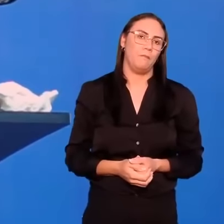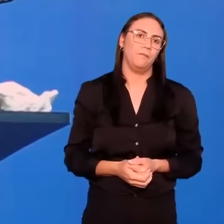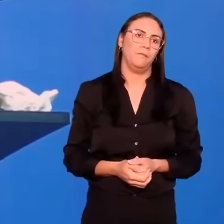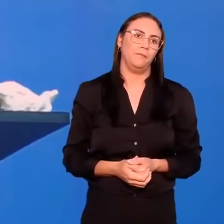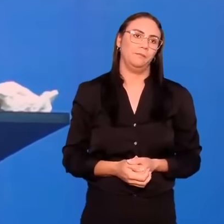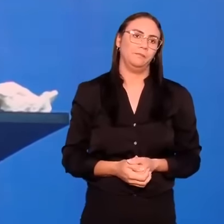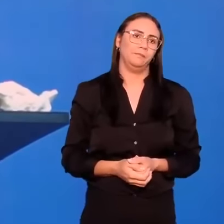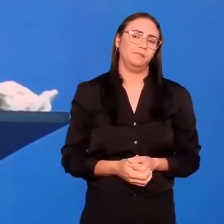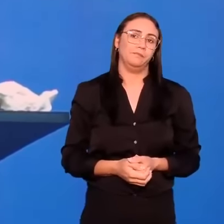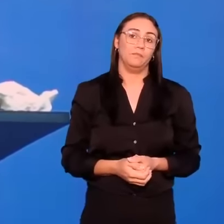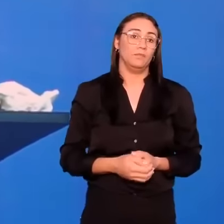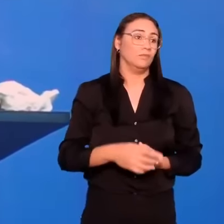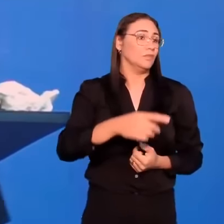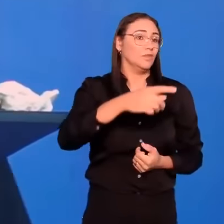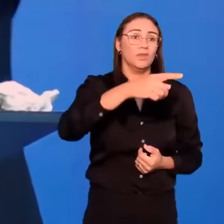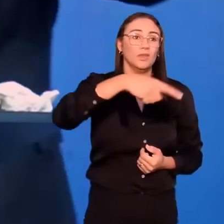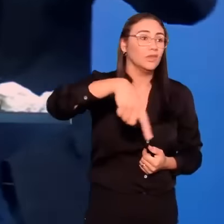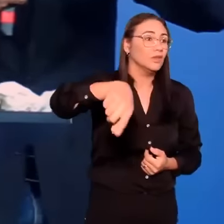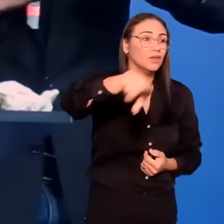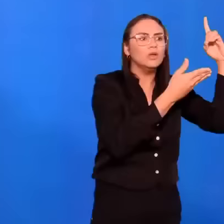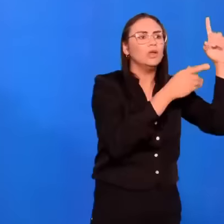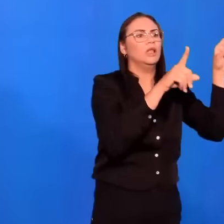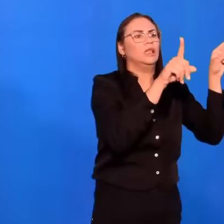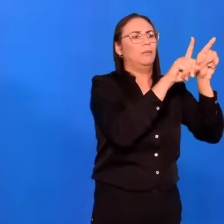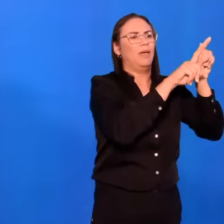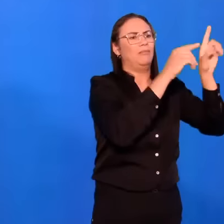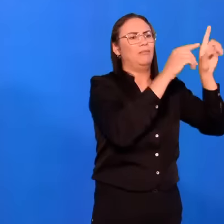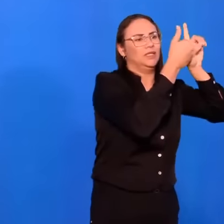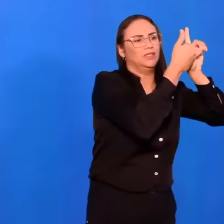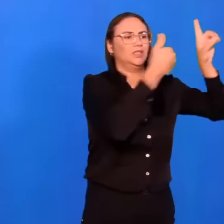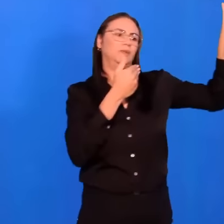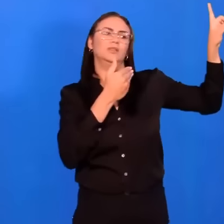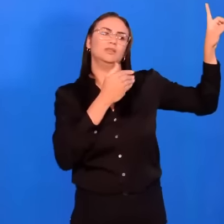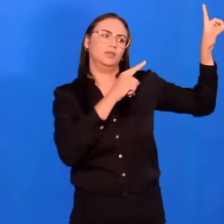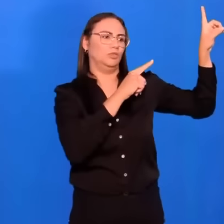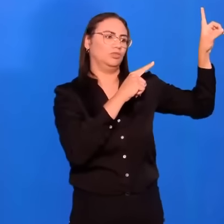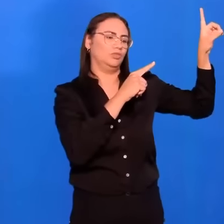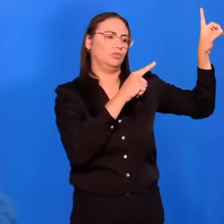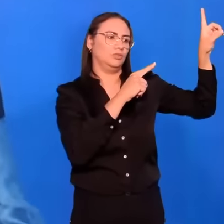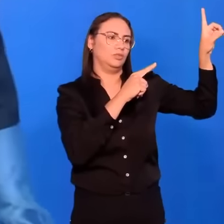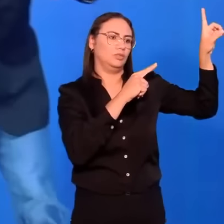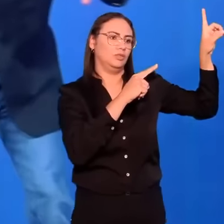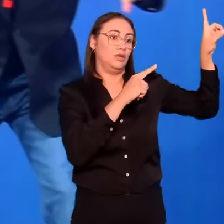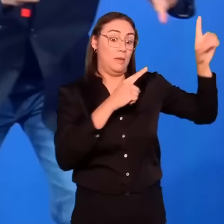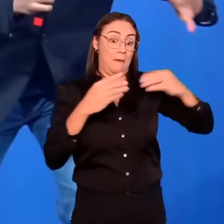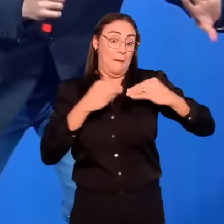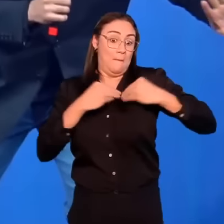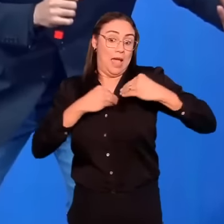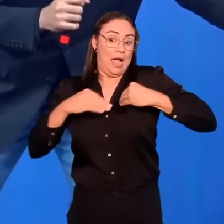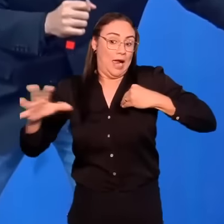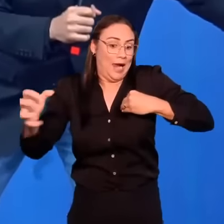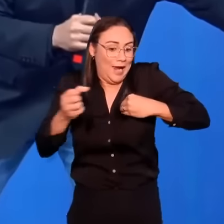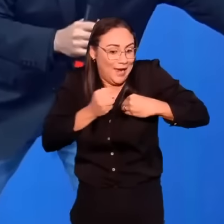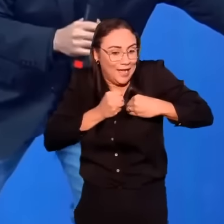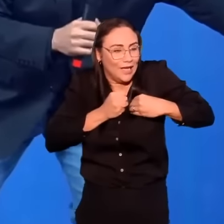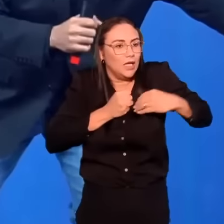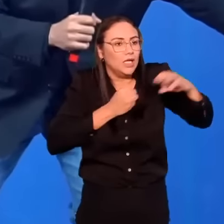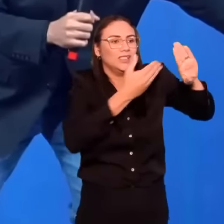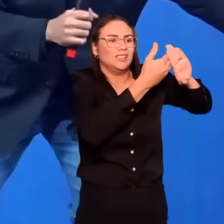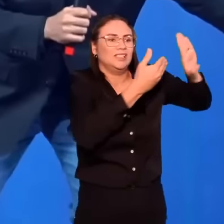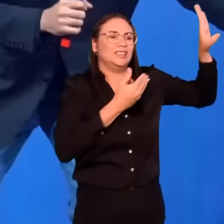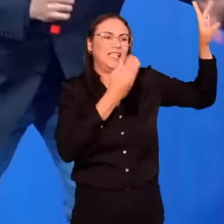ordem, não está, me rejeitou a de Deus. O termo grego para rejeitar é desprezar.